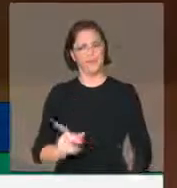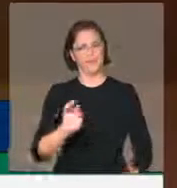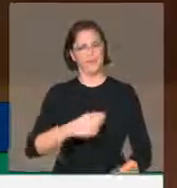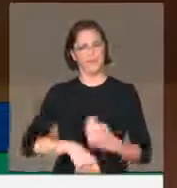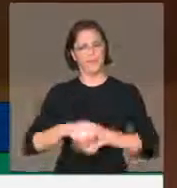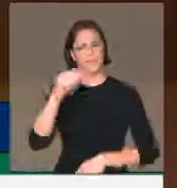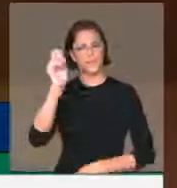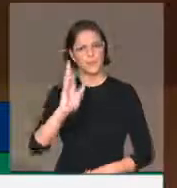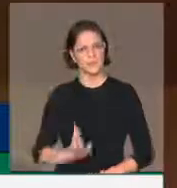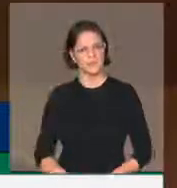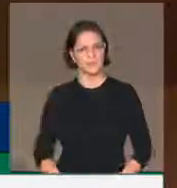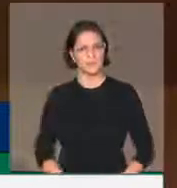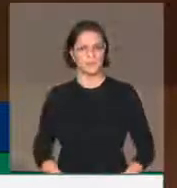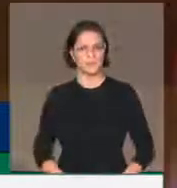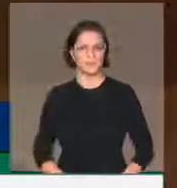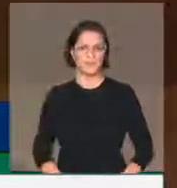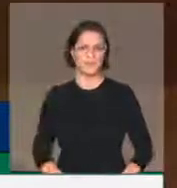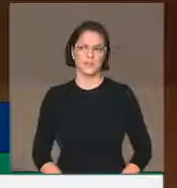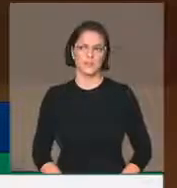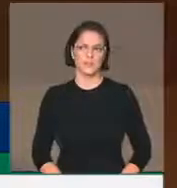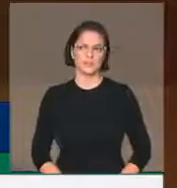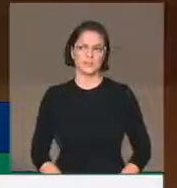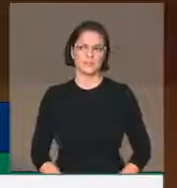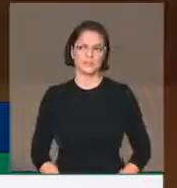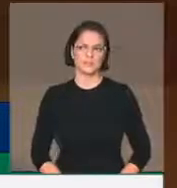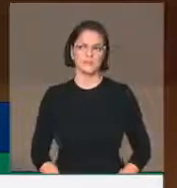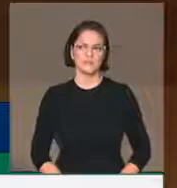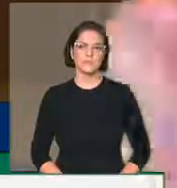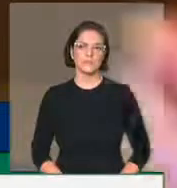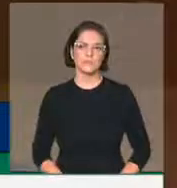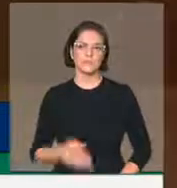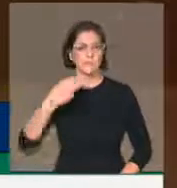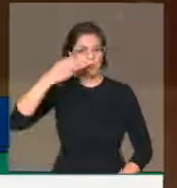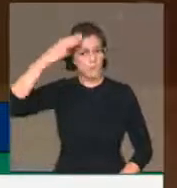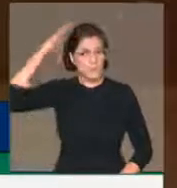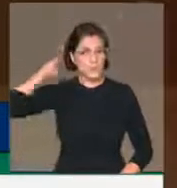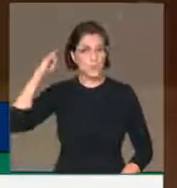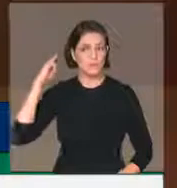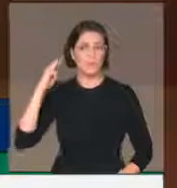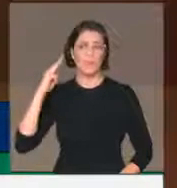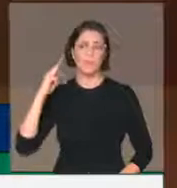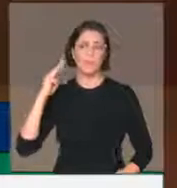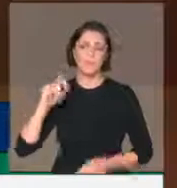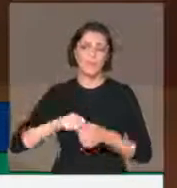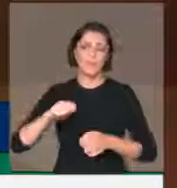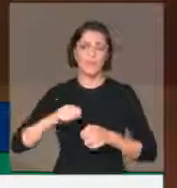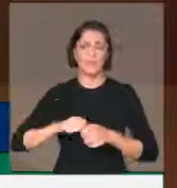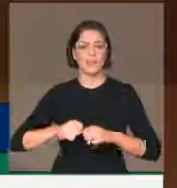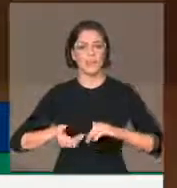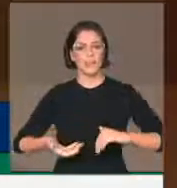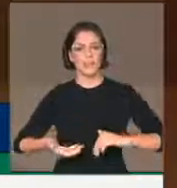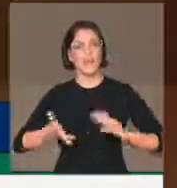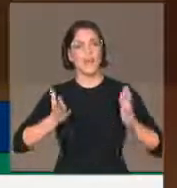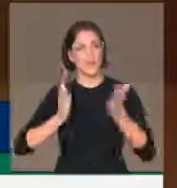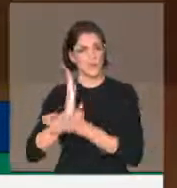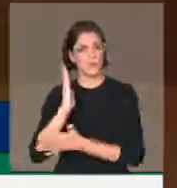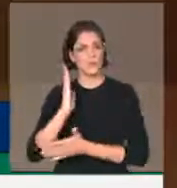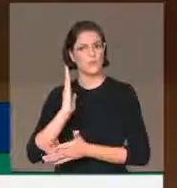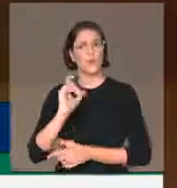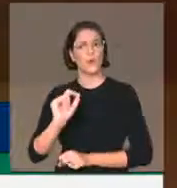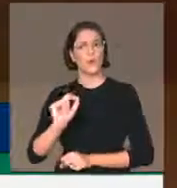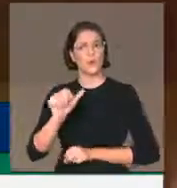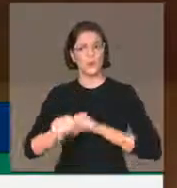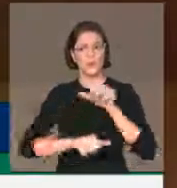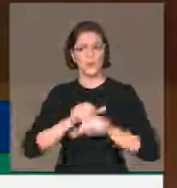Veja a vossa excelência, depois da reforma trabalhista de Temer, que essa casa aprovou, dizendo que aquilo recuperaria a economia,